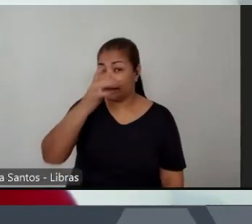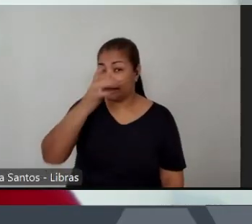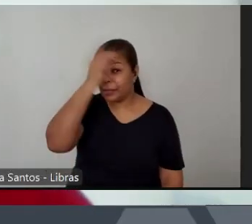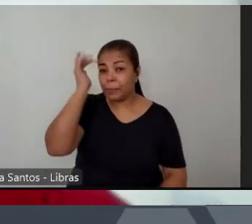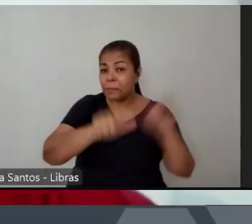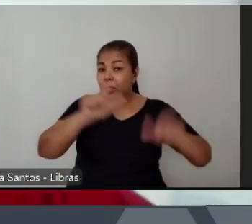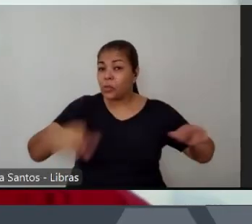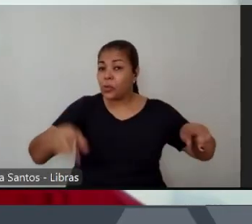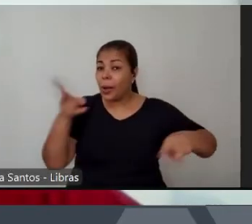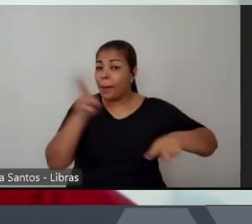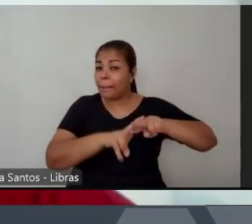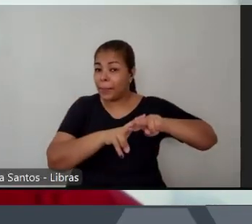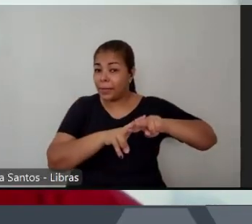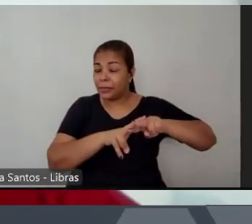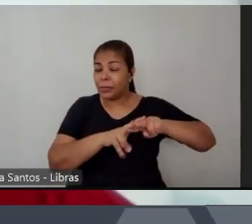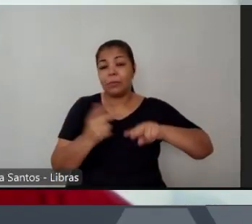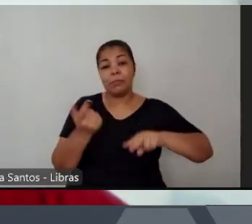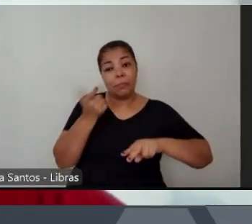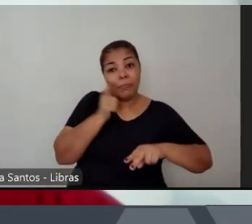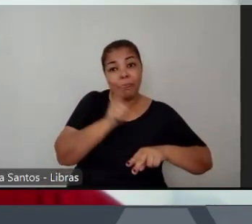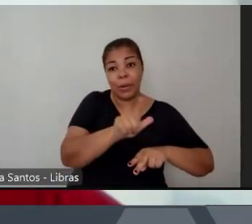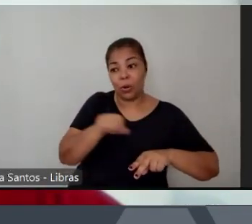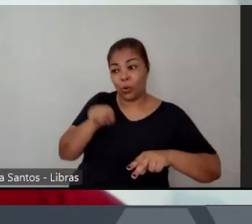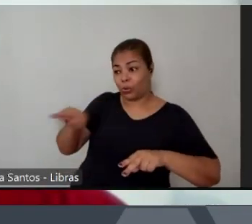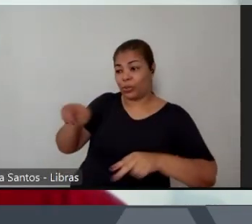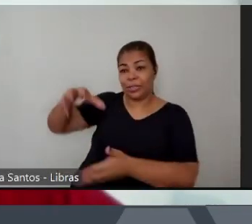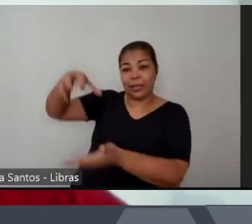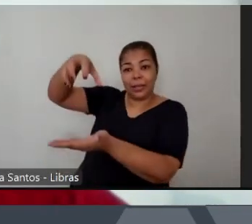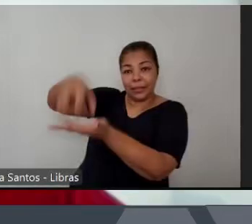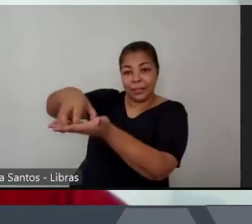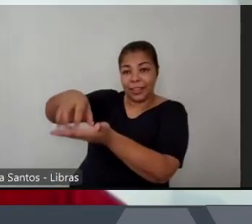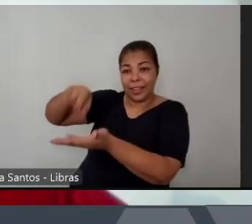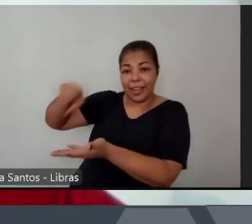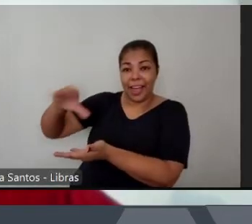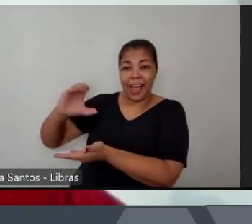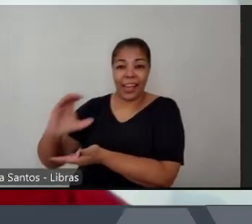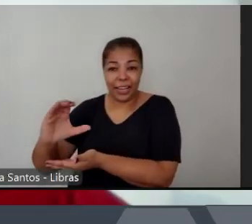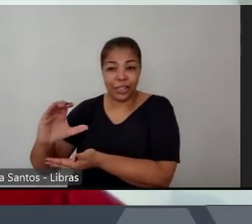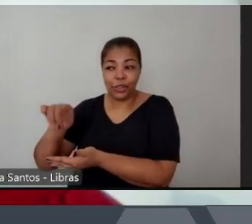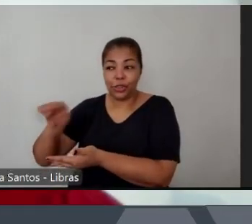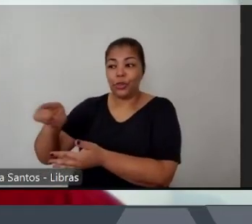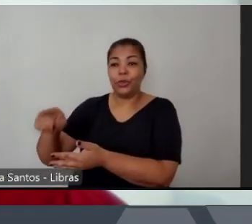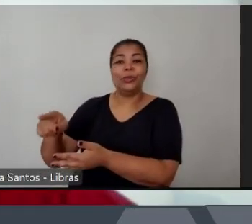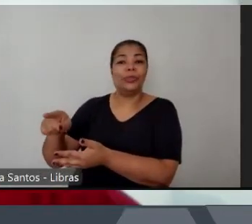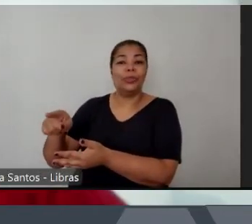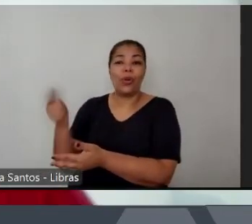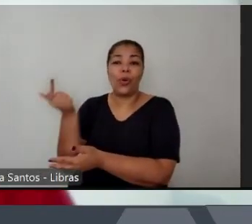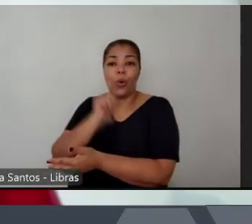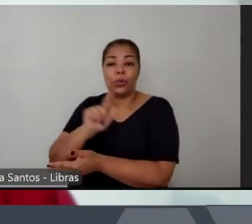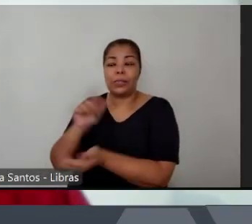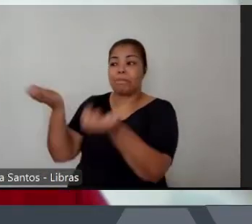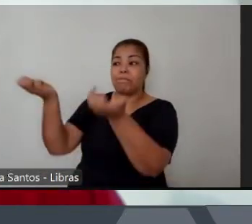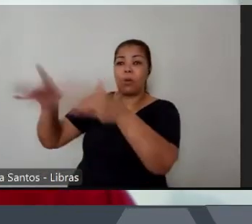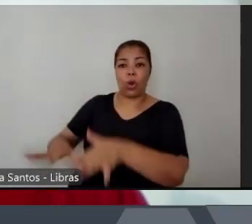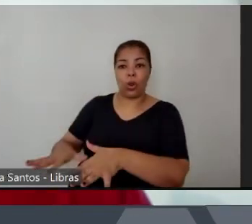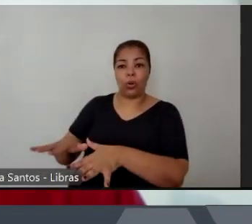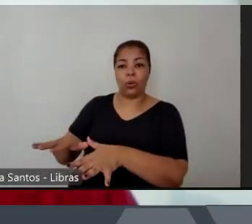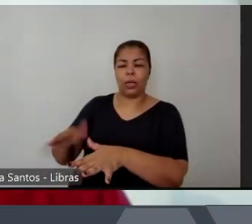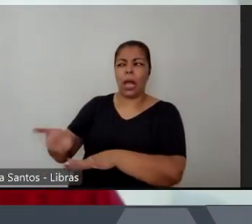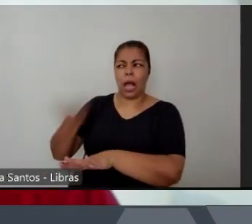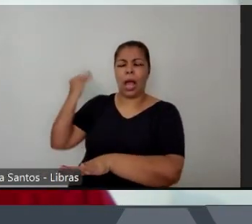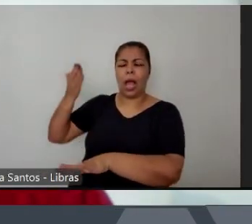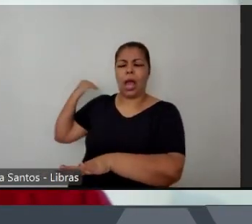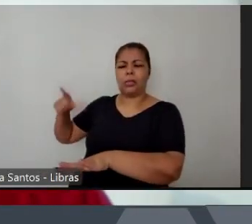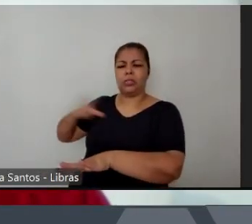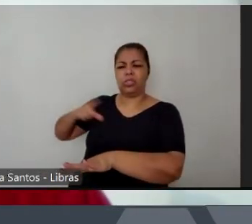para que o Carandiru pudesse ser implodido Carandiru na época do massacre tinha 7 mil presos então a ideia é que você exerceria um